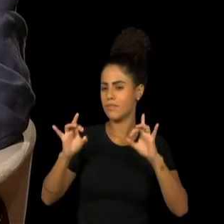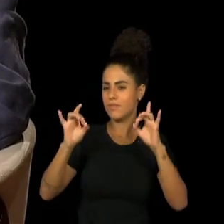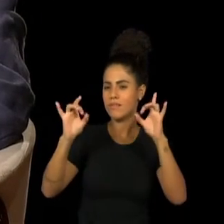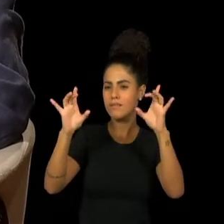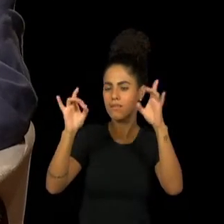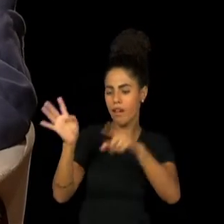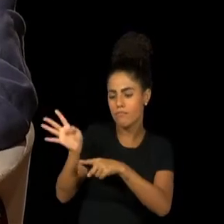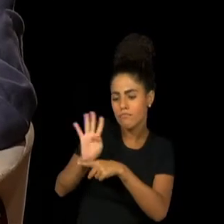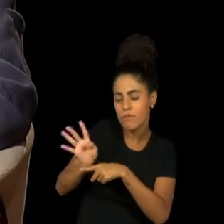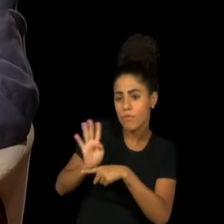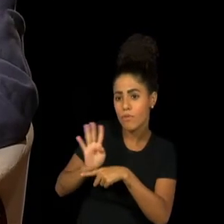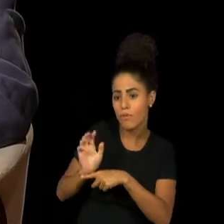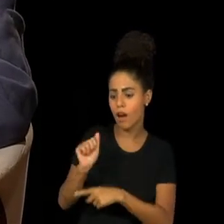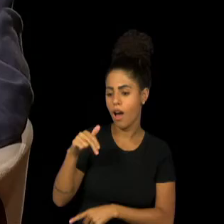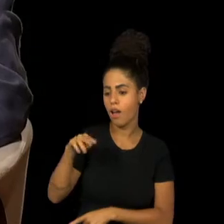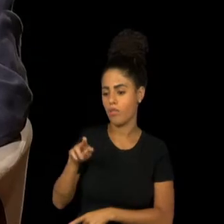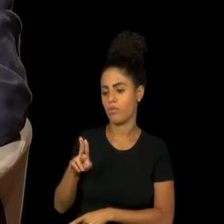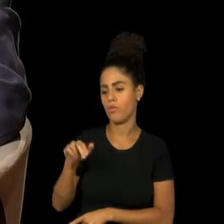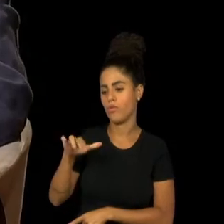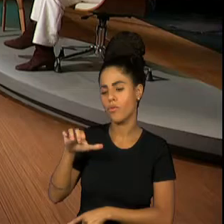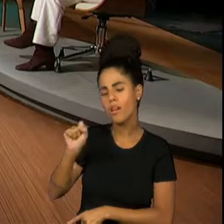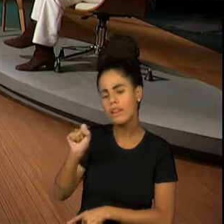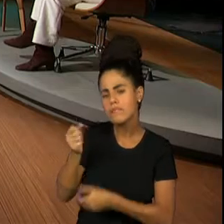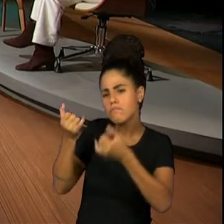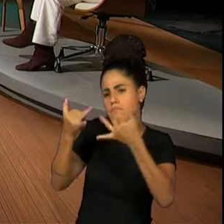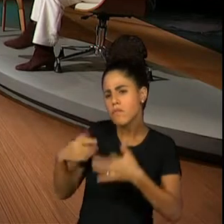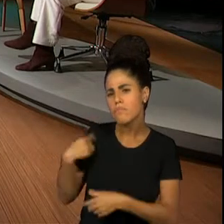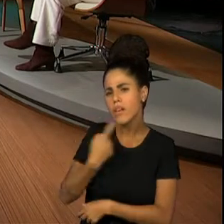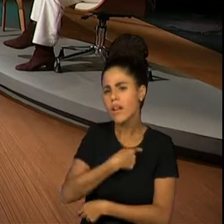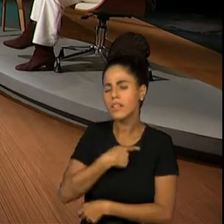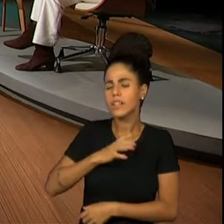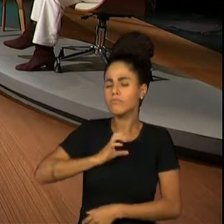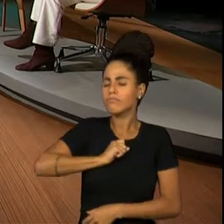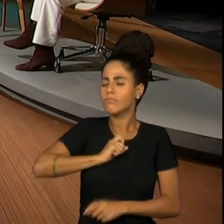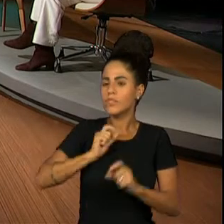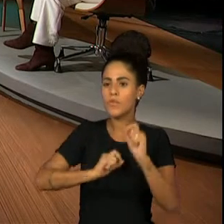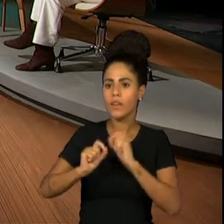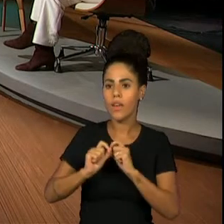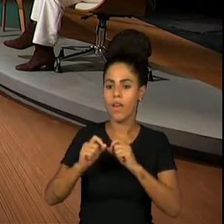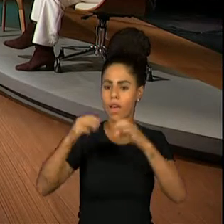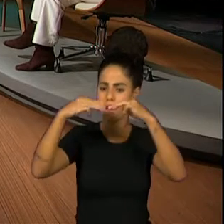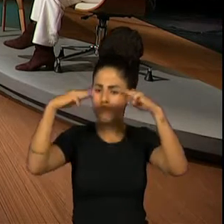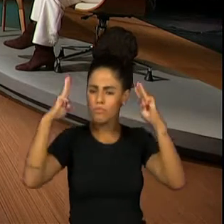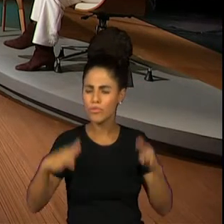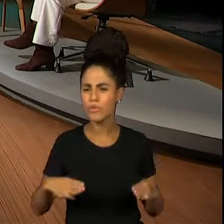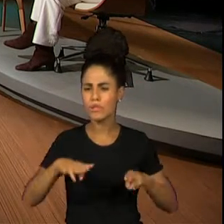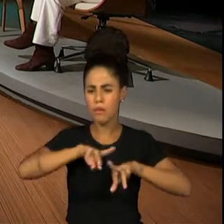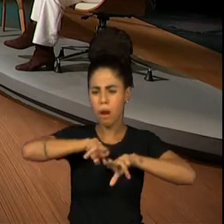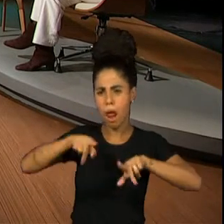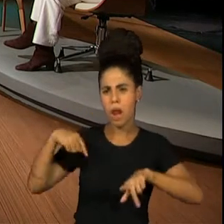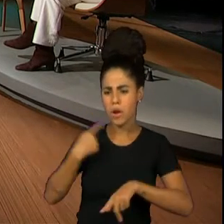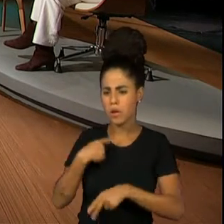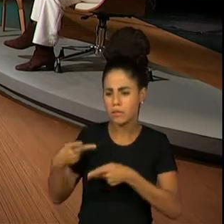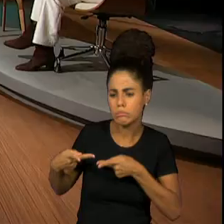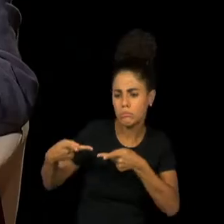E o Antunes, naquela época que a gente viajou, ele amava museu e tal. Então, a gente saía muito com ele. Então, naquela época